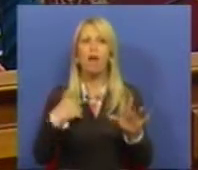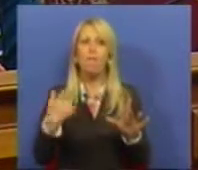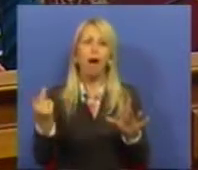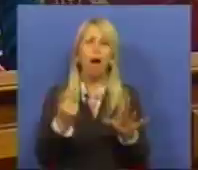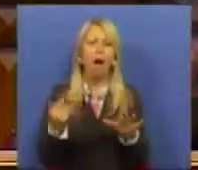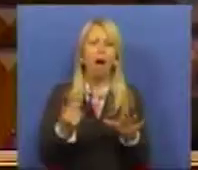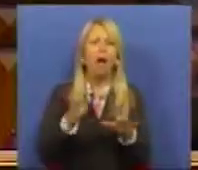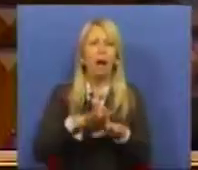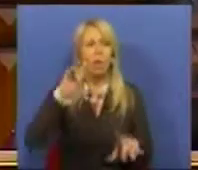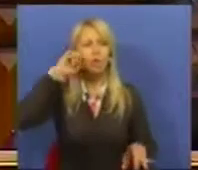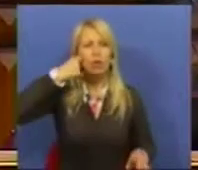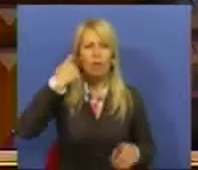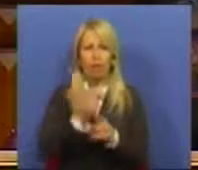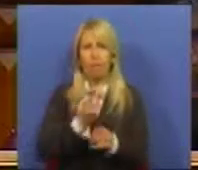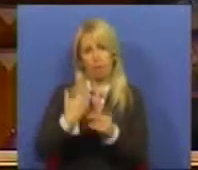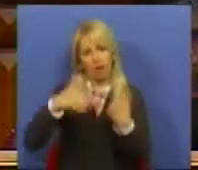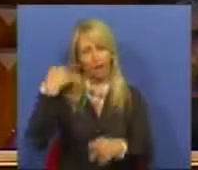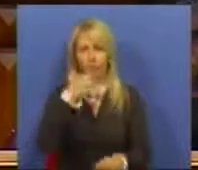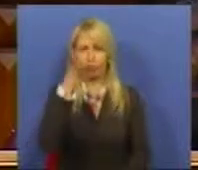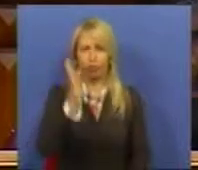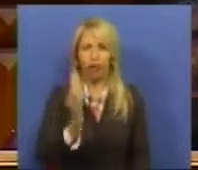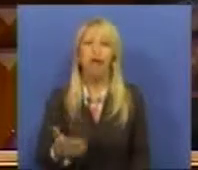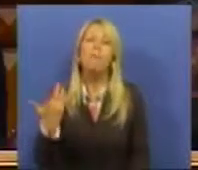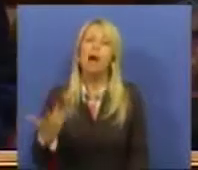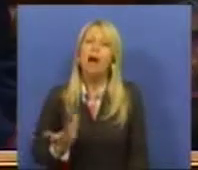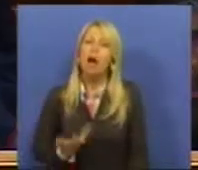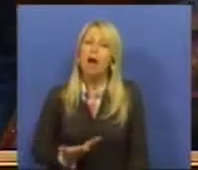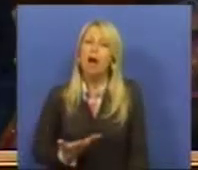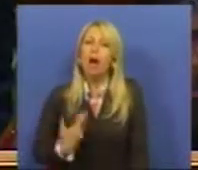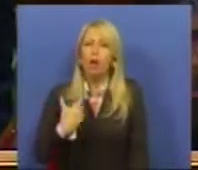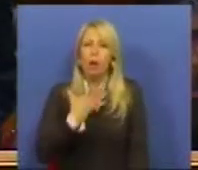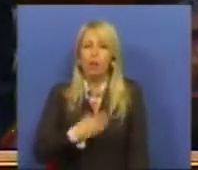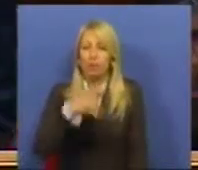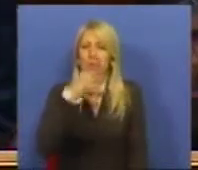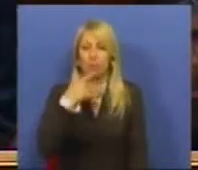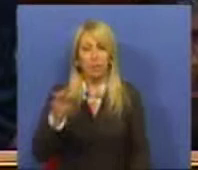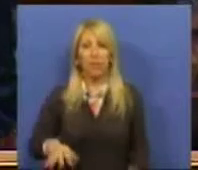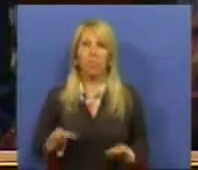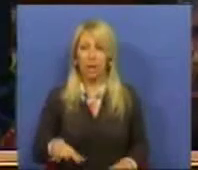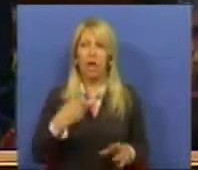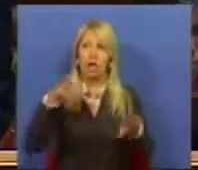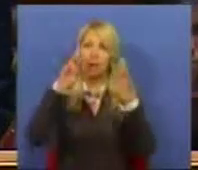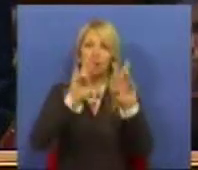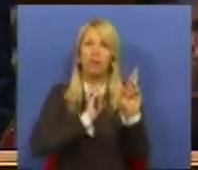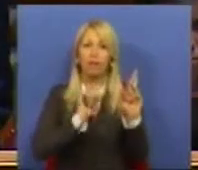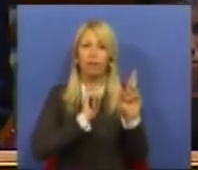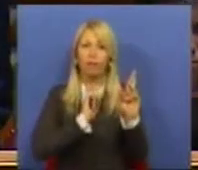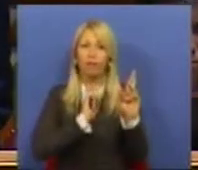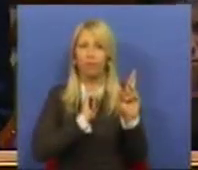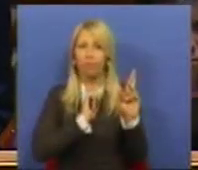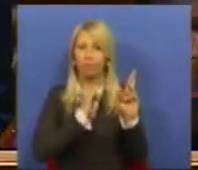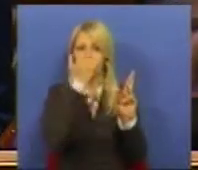enfim, desconfiada, como já disse. Mas o que agora gostaria de dizer, e para terminar, é que a minha expectativa foi completamente